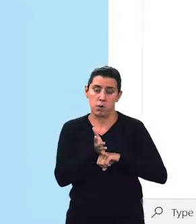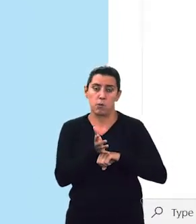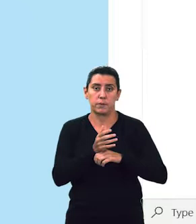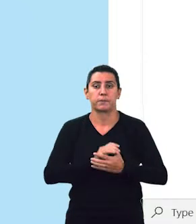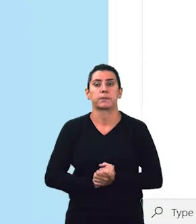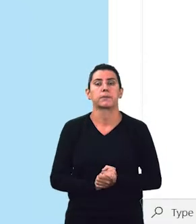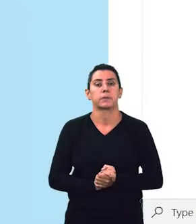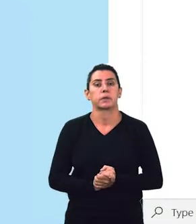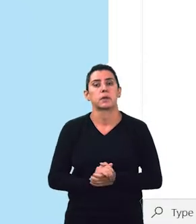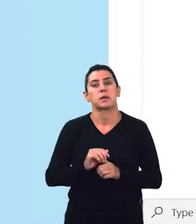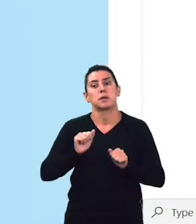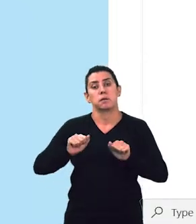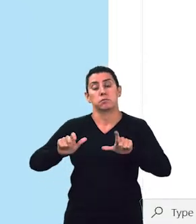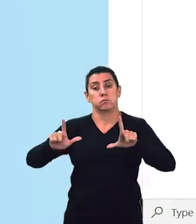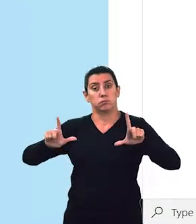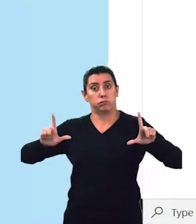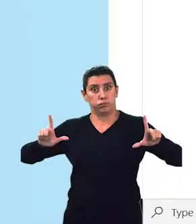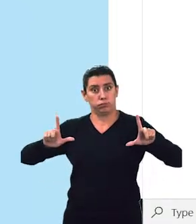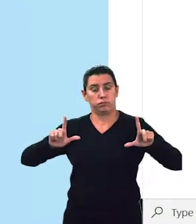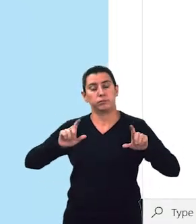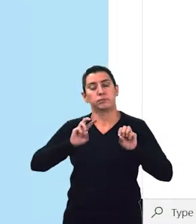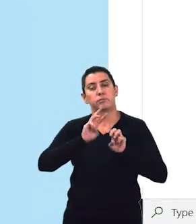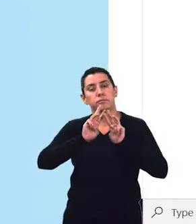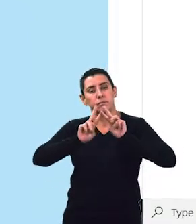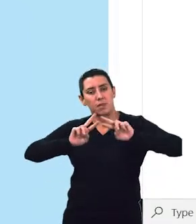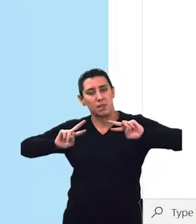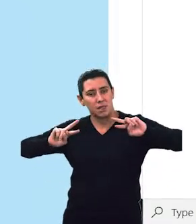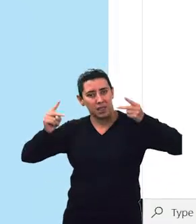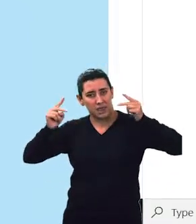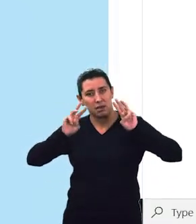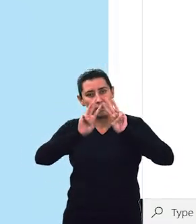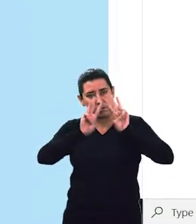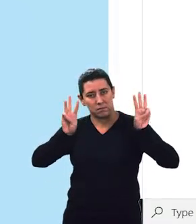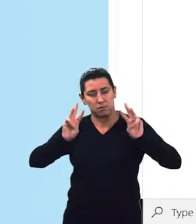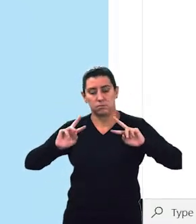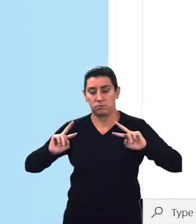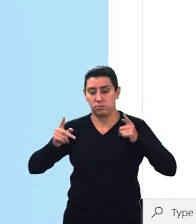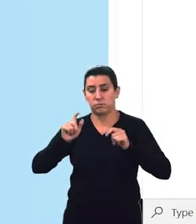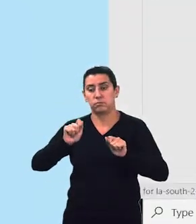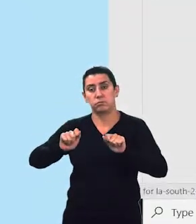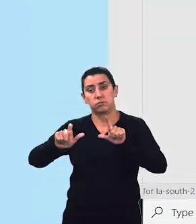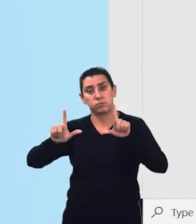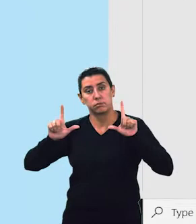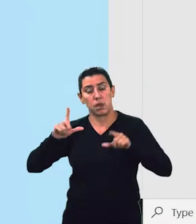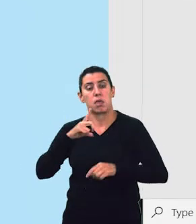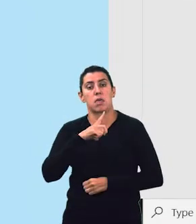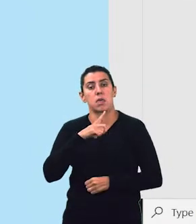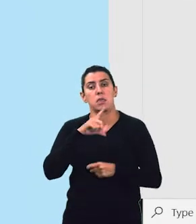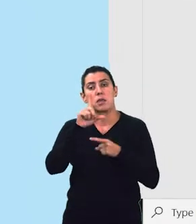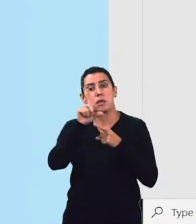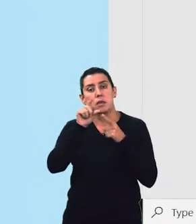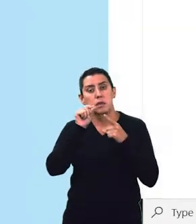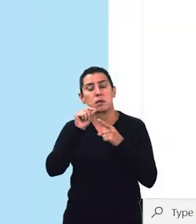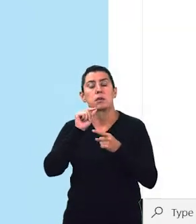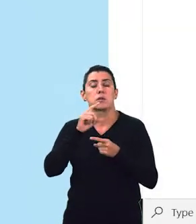do Model Arts. Dentro dessa opção Dev Environment, temos aqui Notebook,